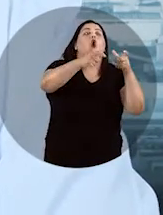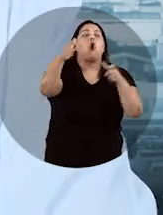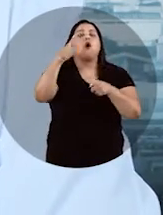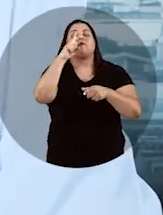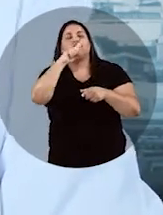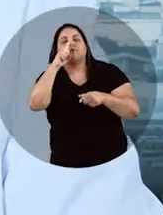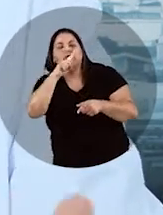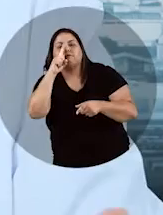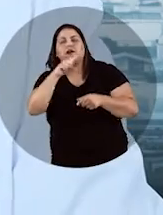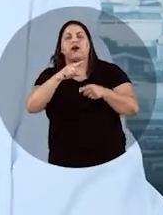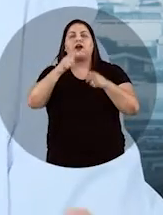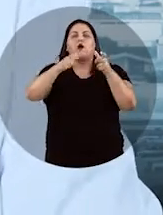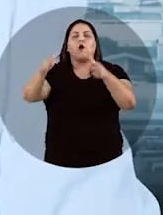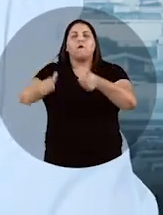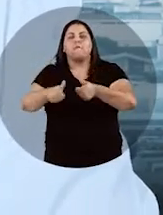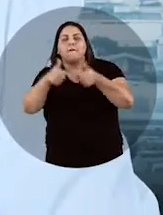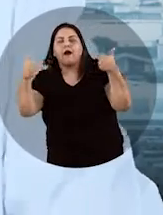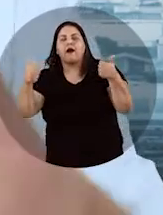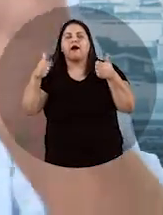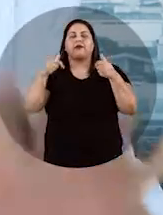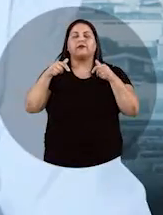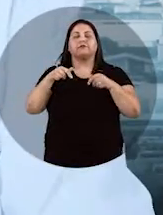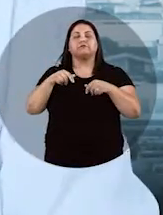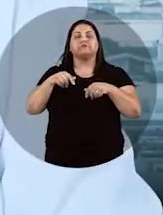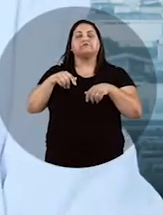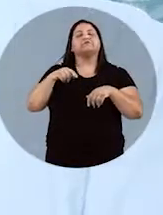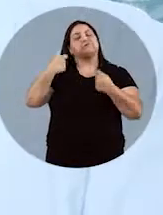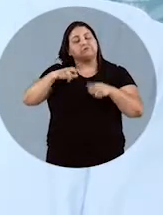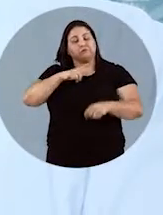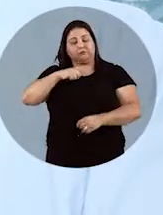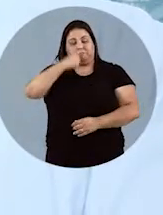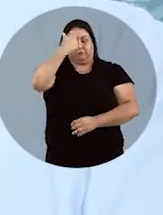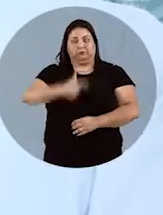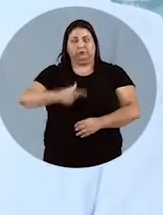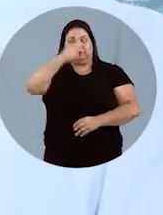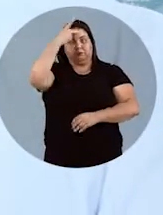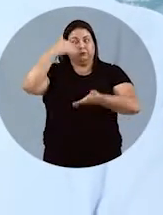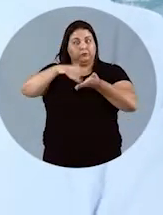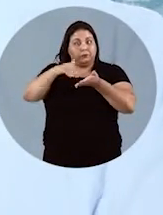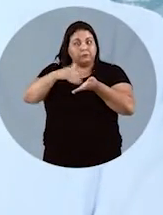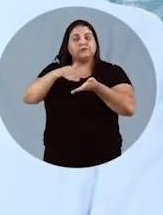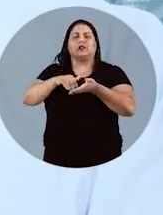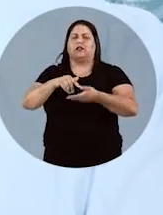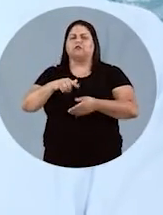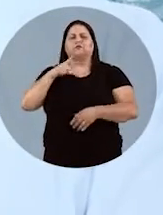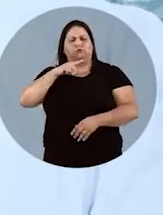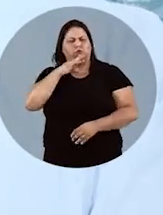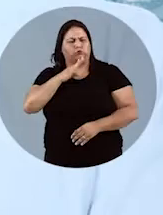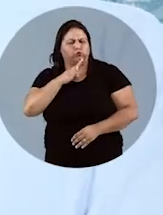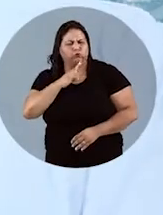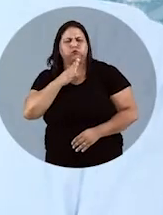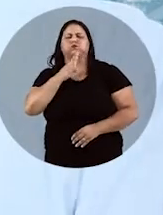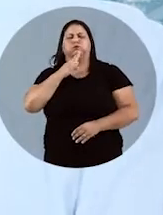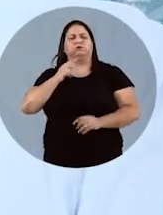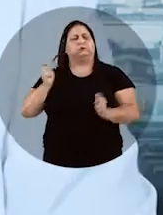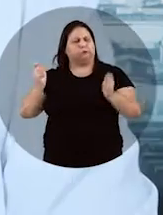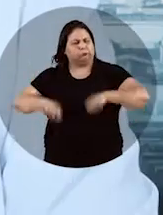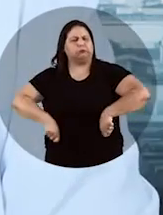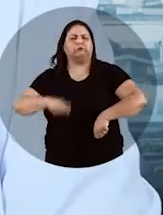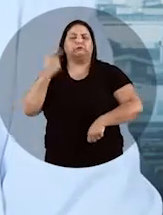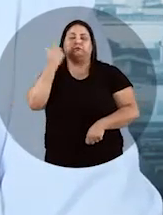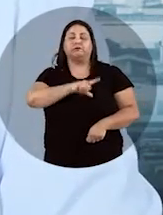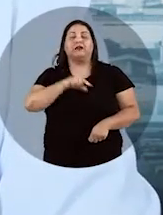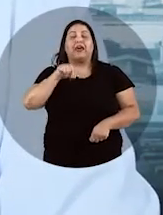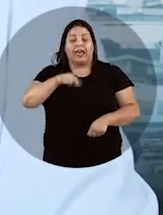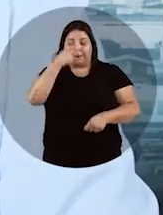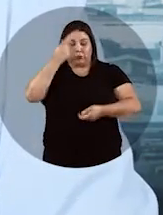estão bem atendidas, as que não estão. Ter um secretário de transporte eficiente, com conhecimento. O